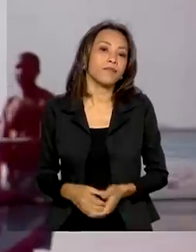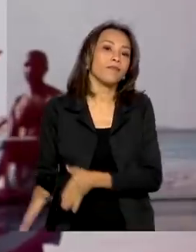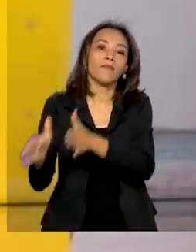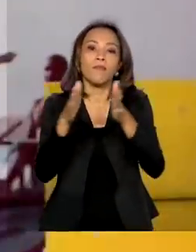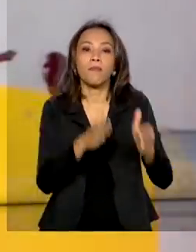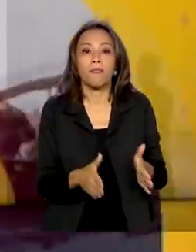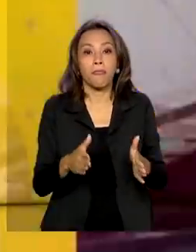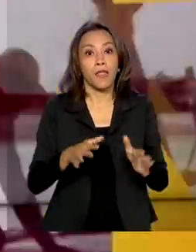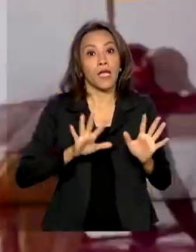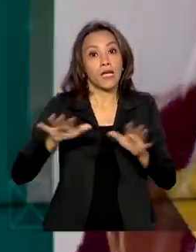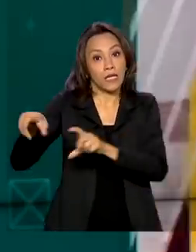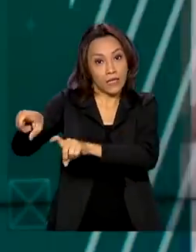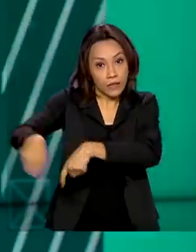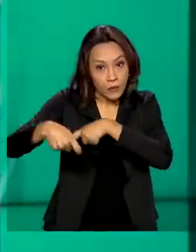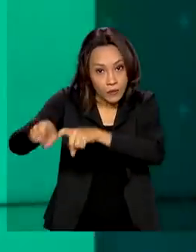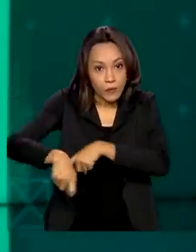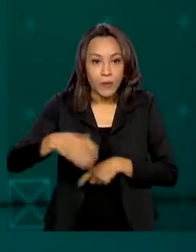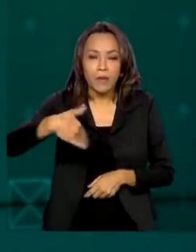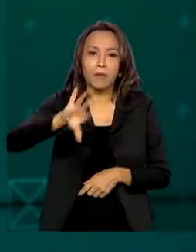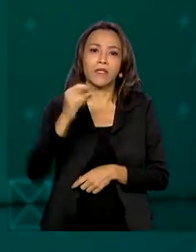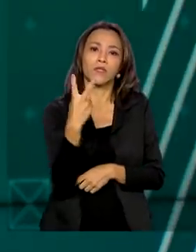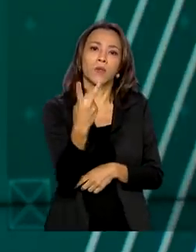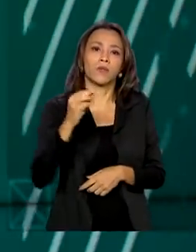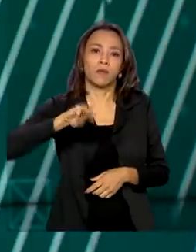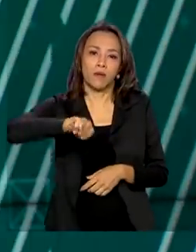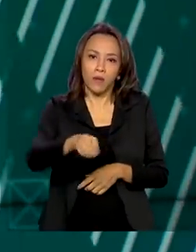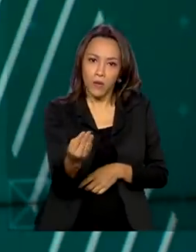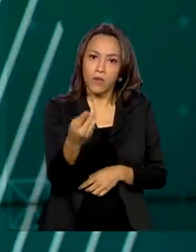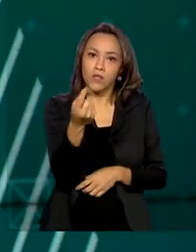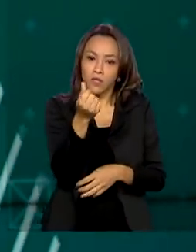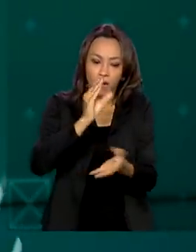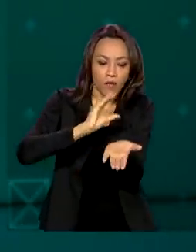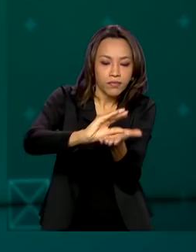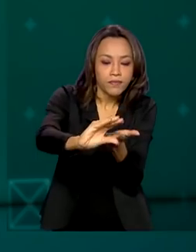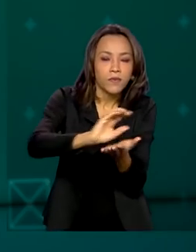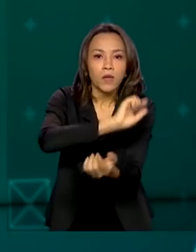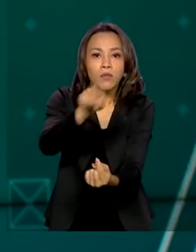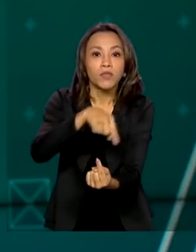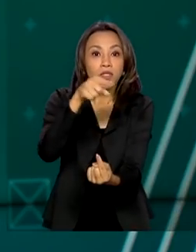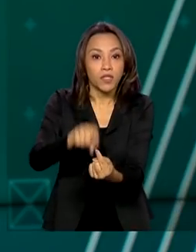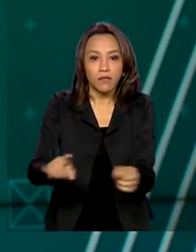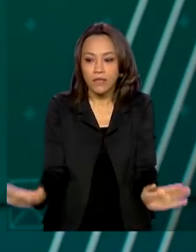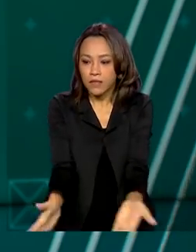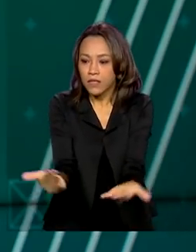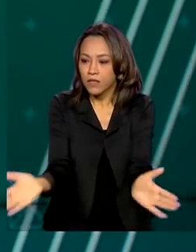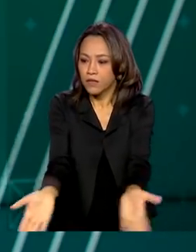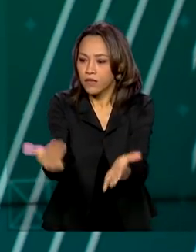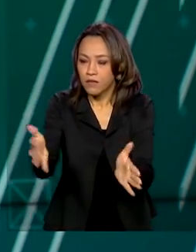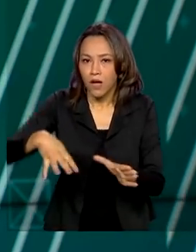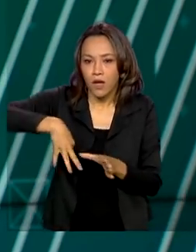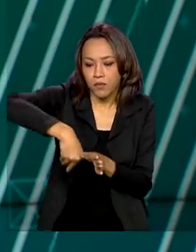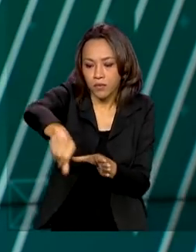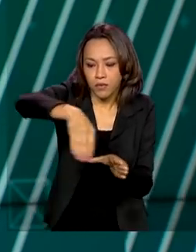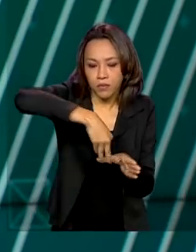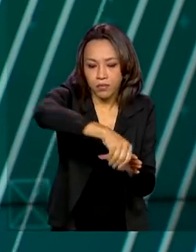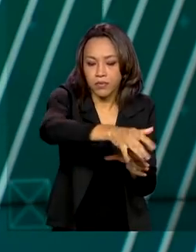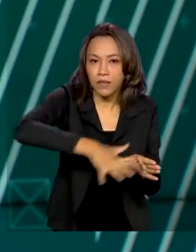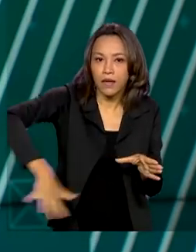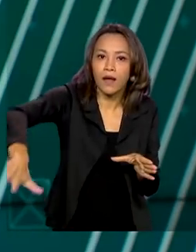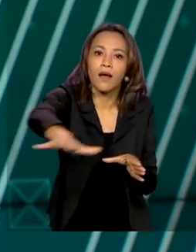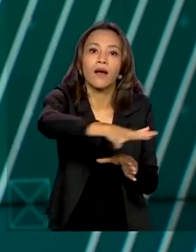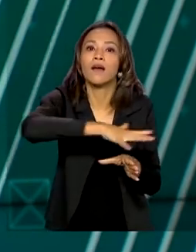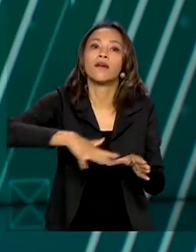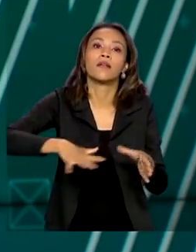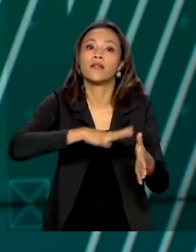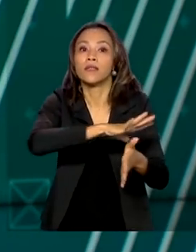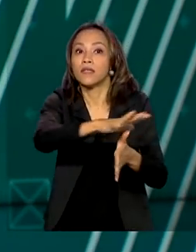agricultura, mais de R$ 2 milhões vão ser investidos para promover cadeias produtivas do bioma amazônico e do cerrado.